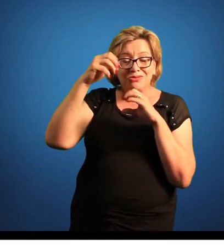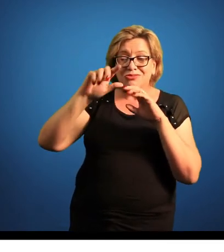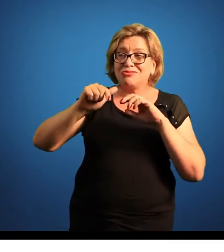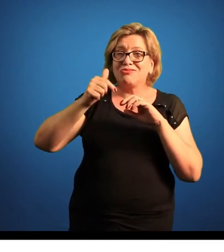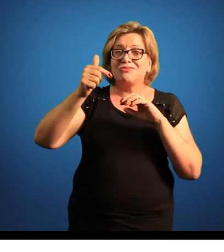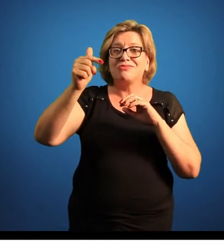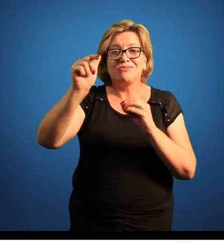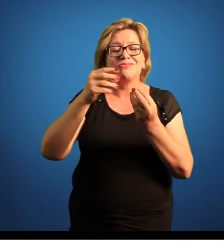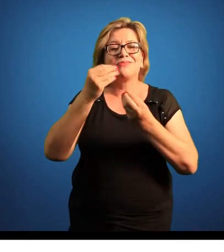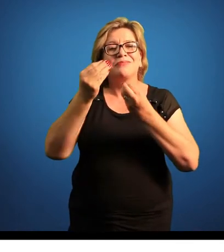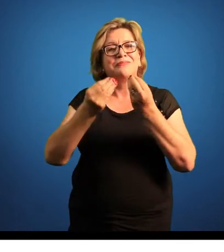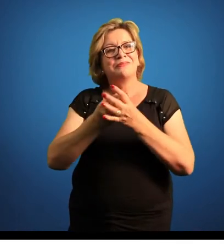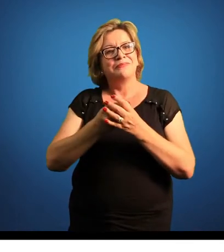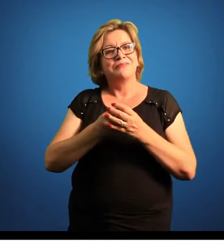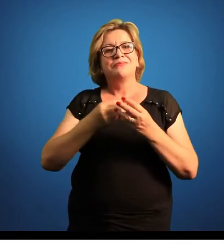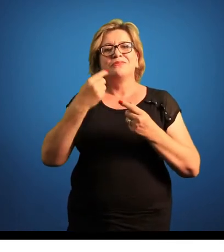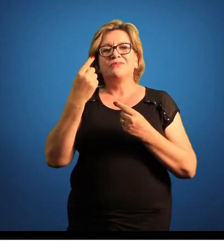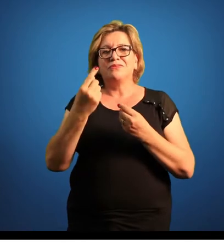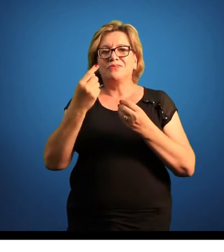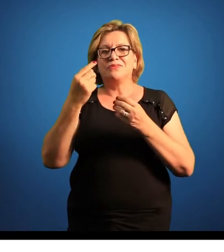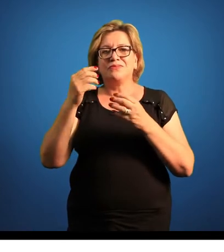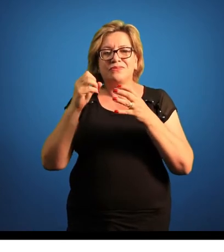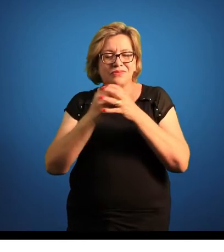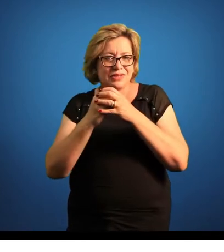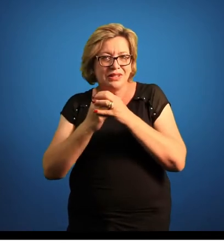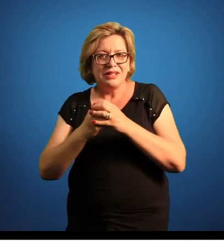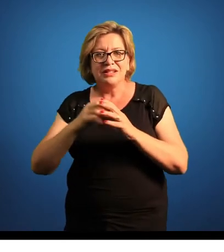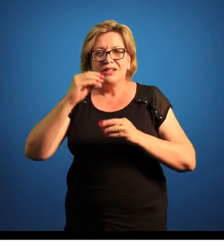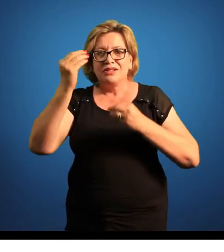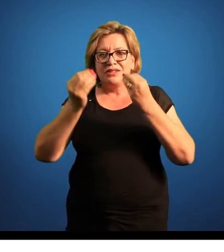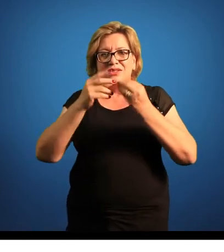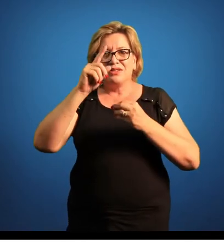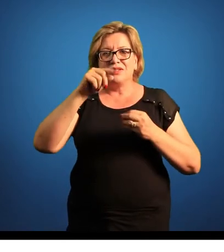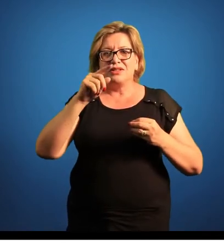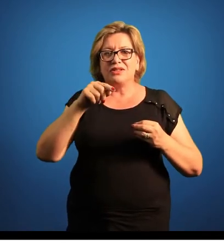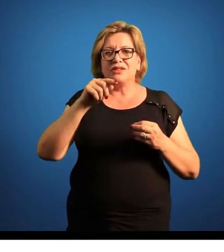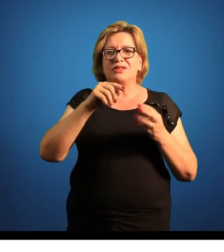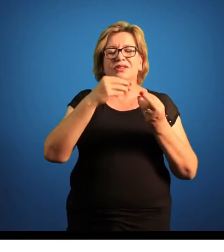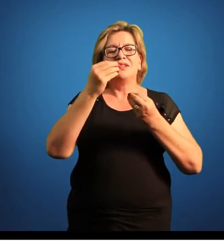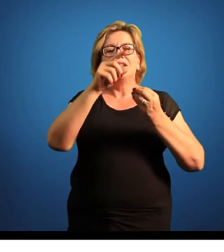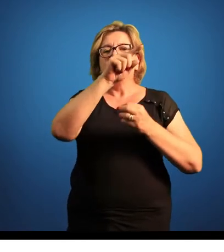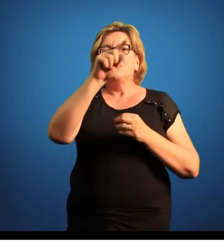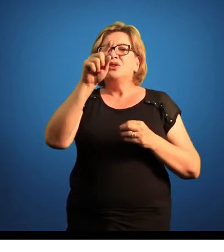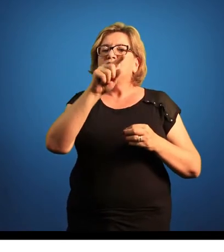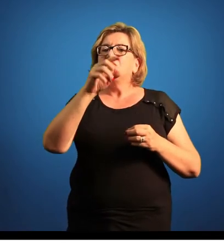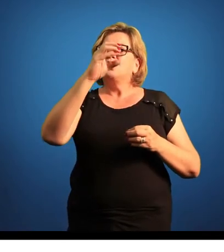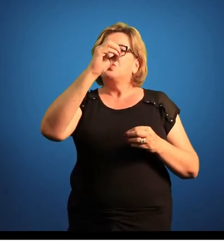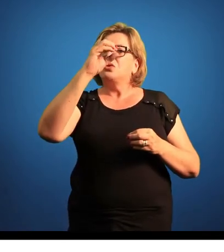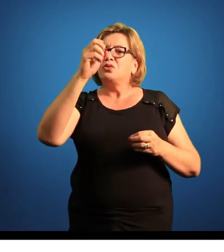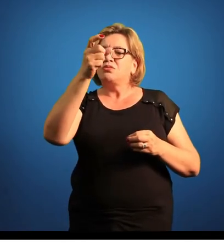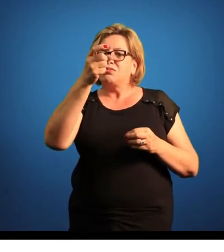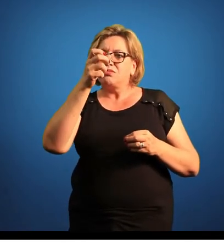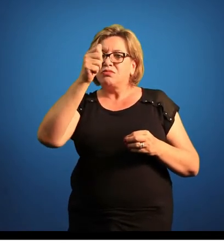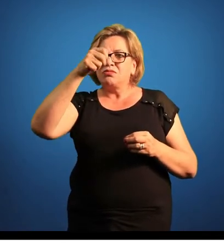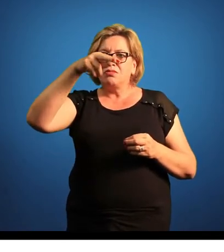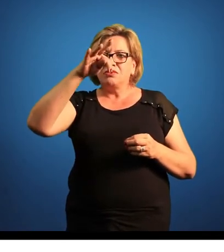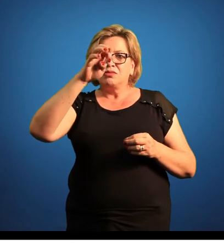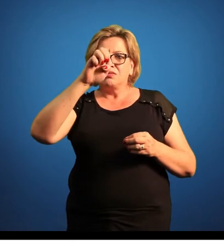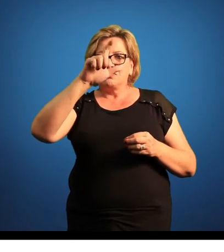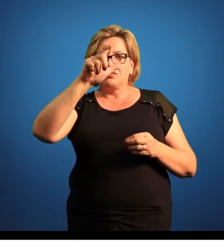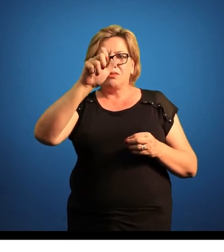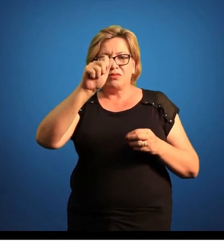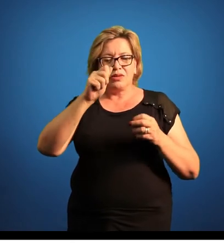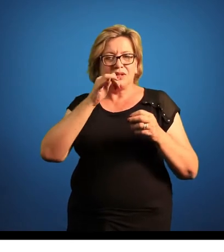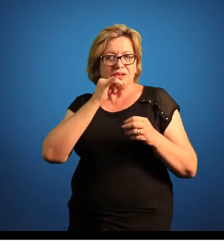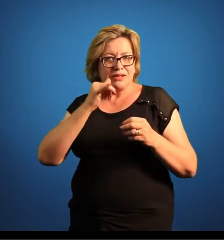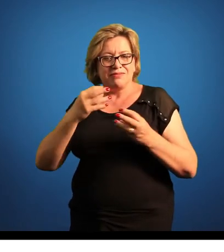por organismos unicelulares. Então, esses organismos unicelulares, chamados zouchantelas, eles produzem energia, eles fazem fotossíntese,